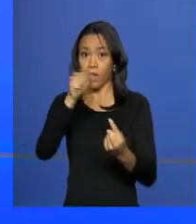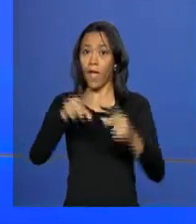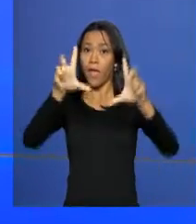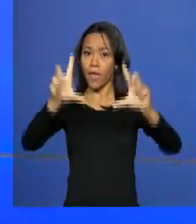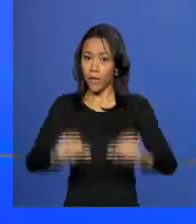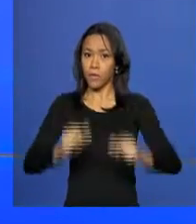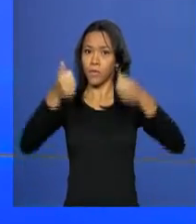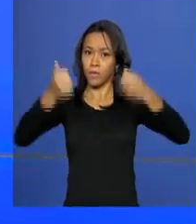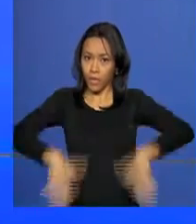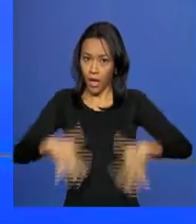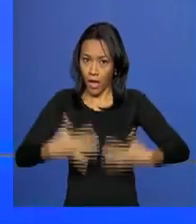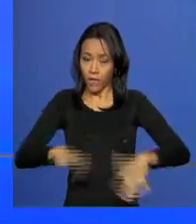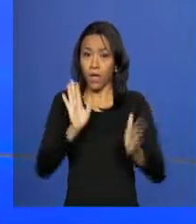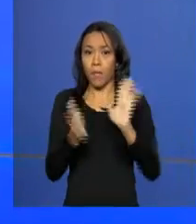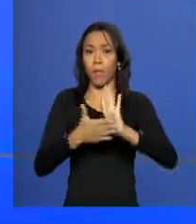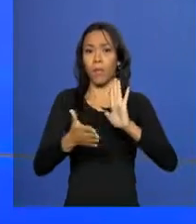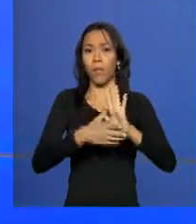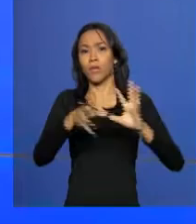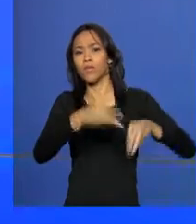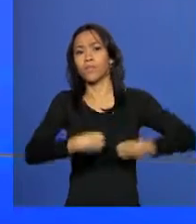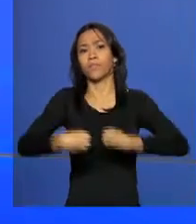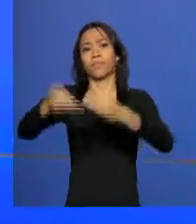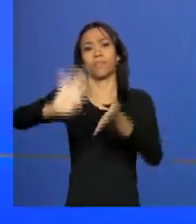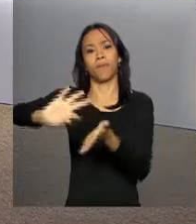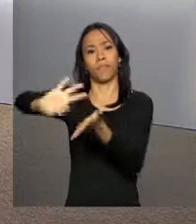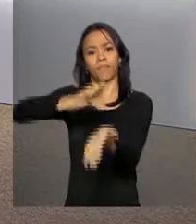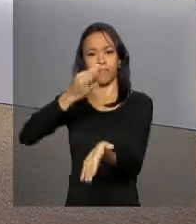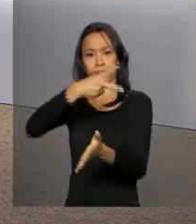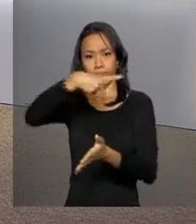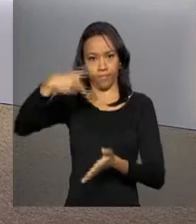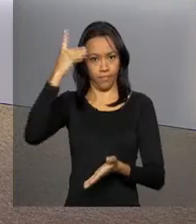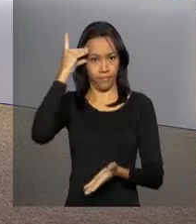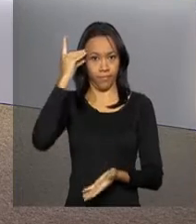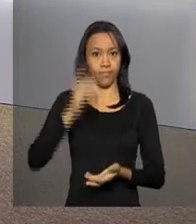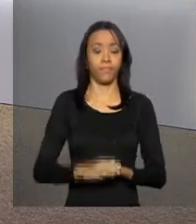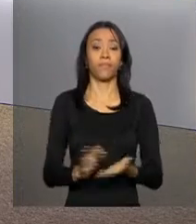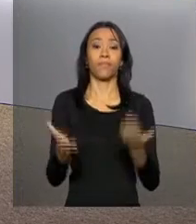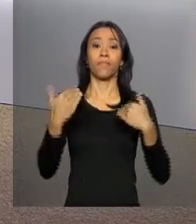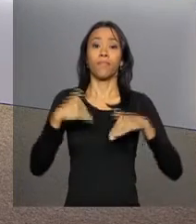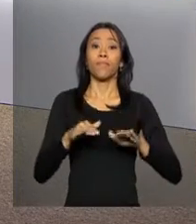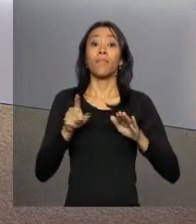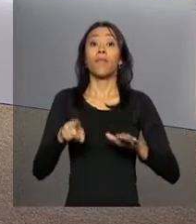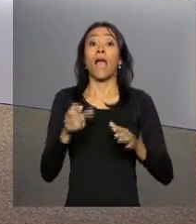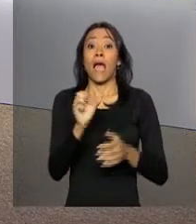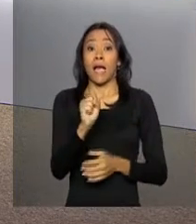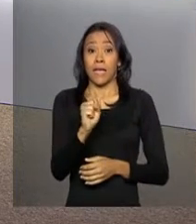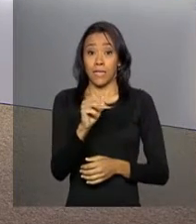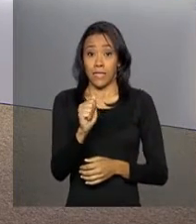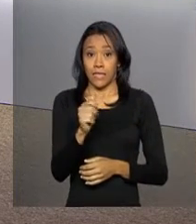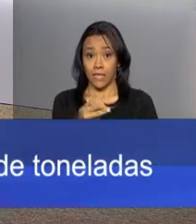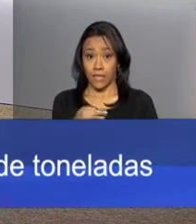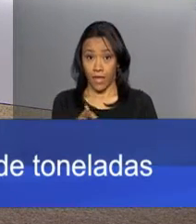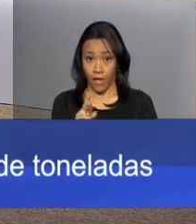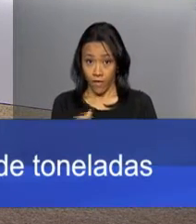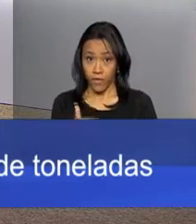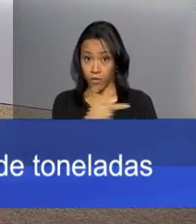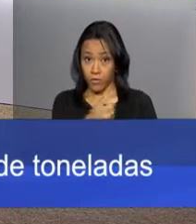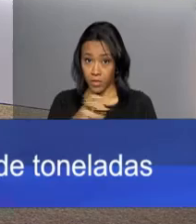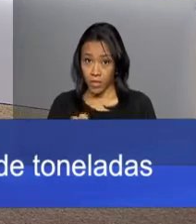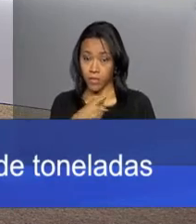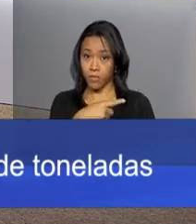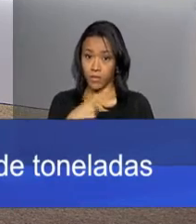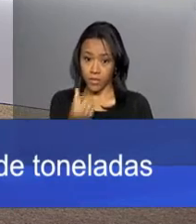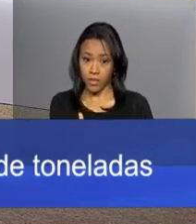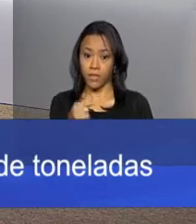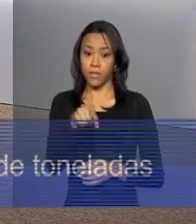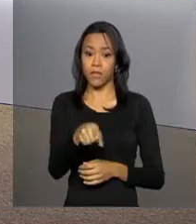A proposta agora segue para a sanção presidencial. A safra de grãos 2015 e 2016 está estimada em 210